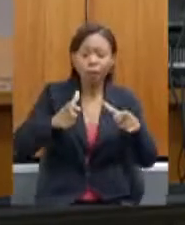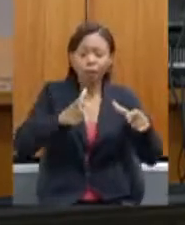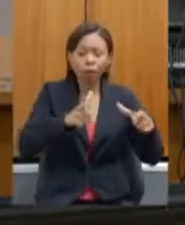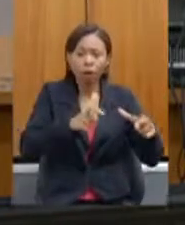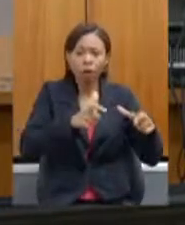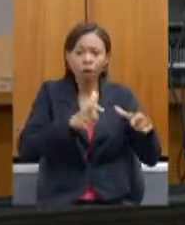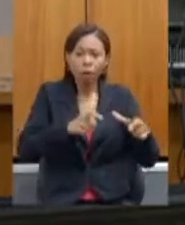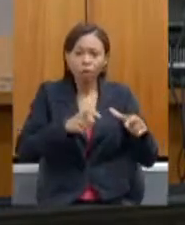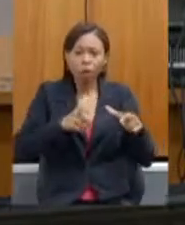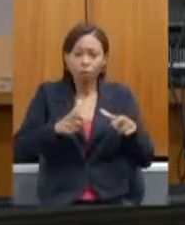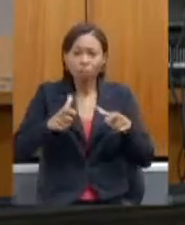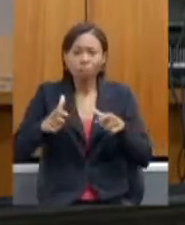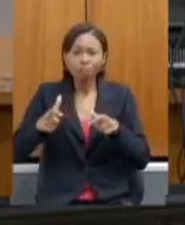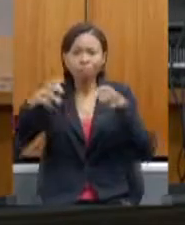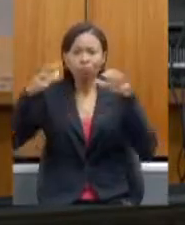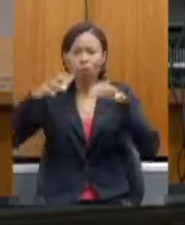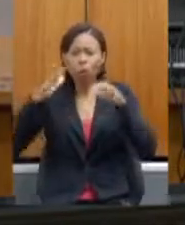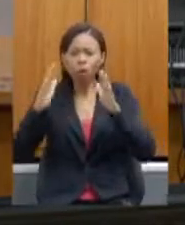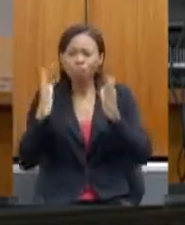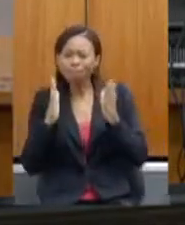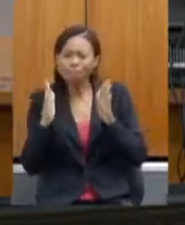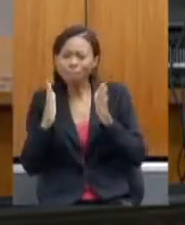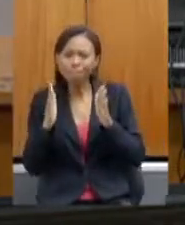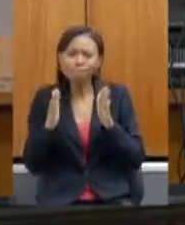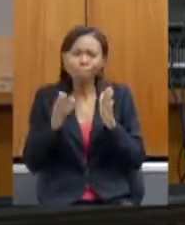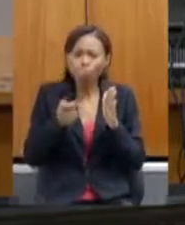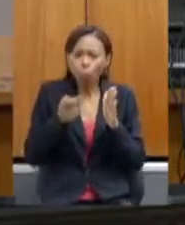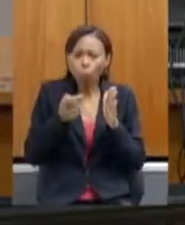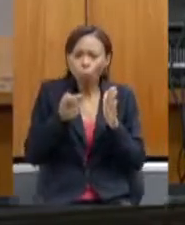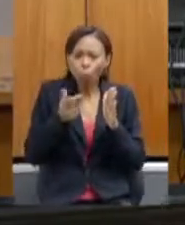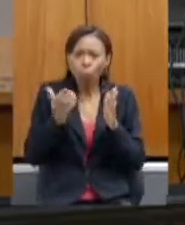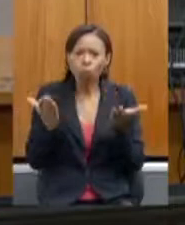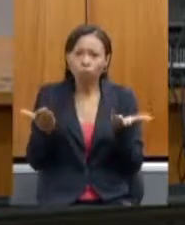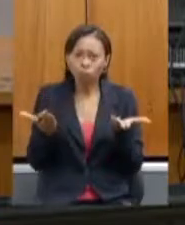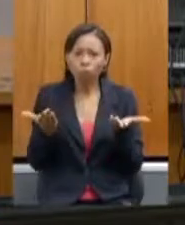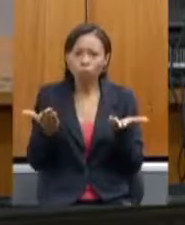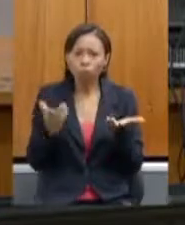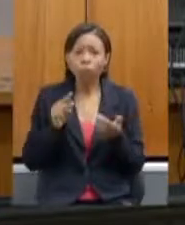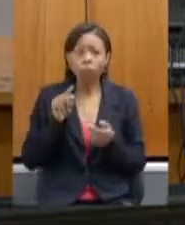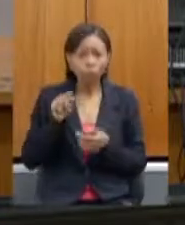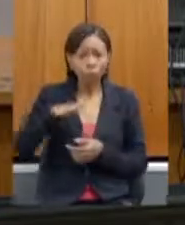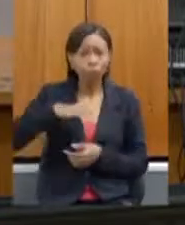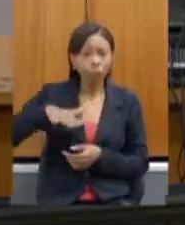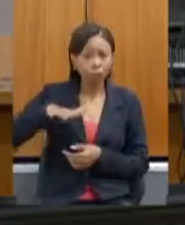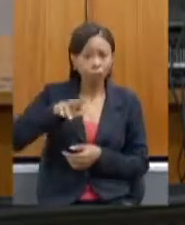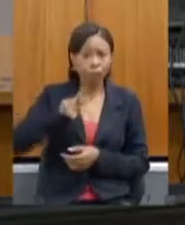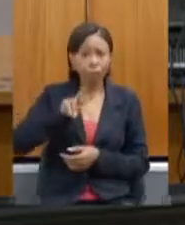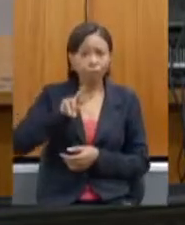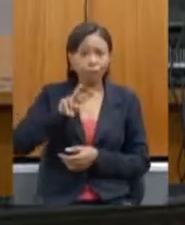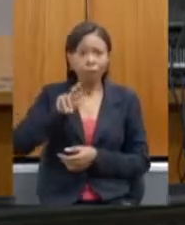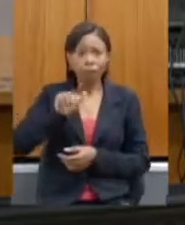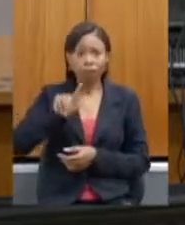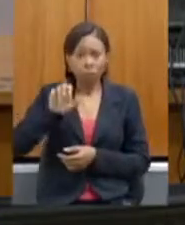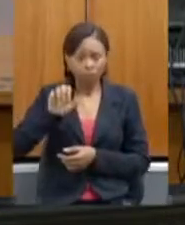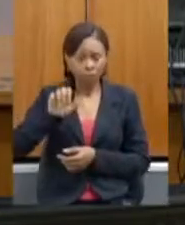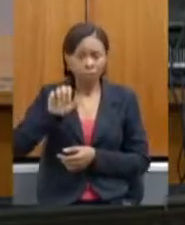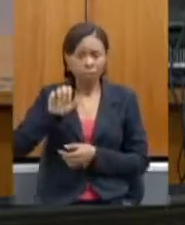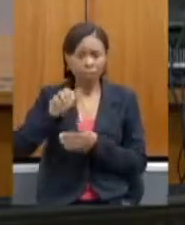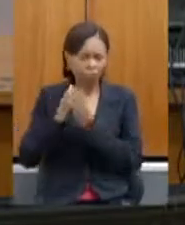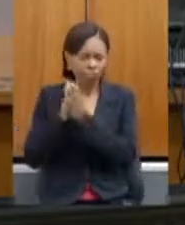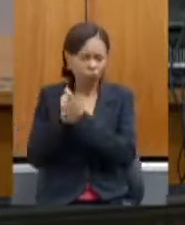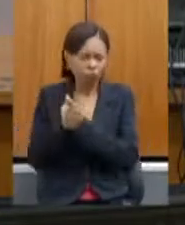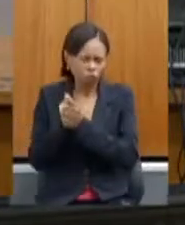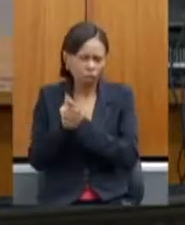pequena de tempo no ano. E o Vale de Ectionha é detentor, foi lá desenvolvida a